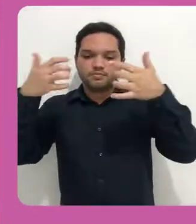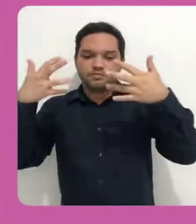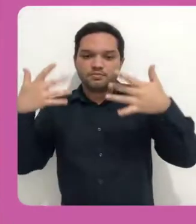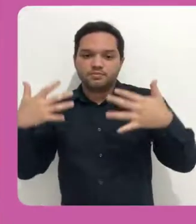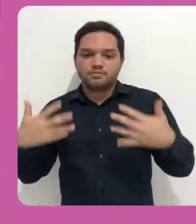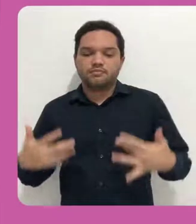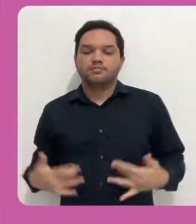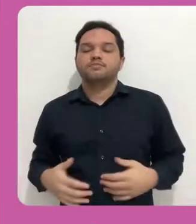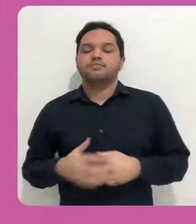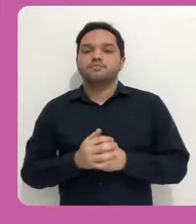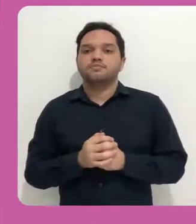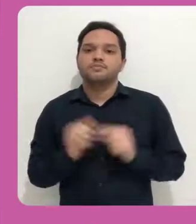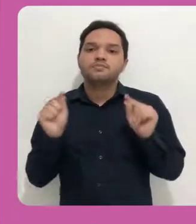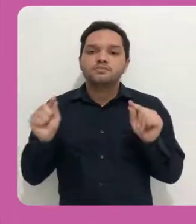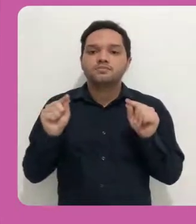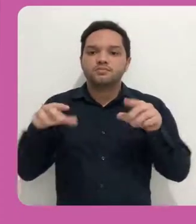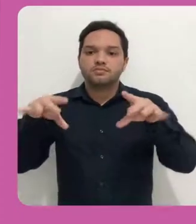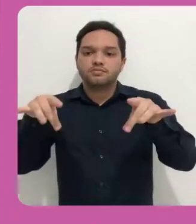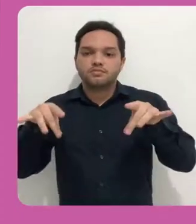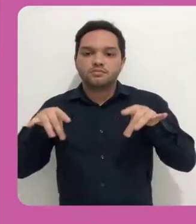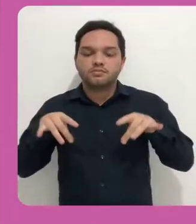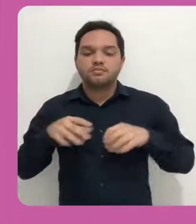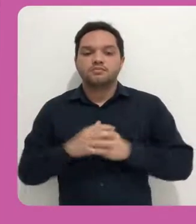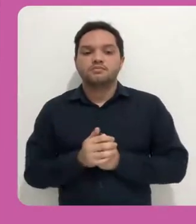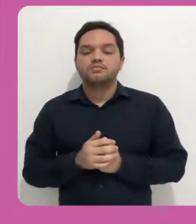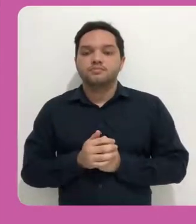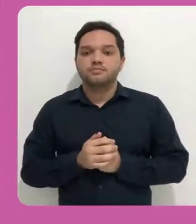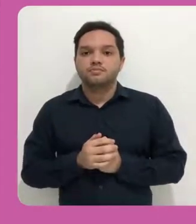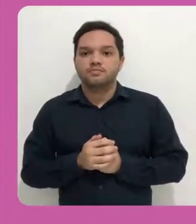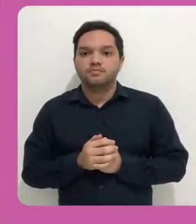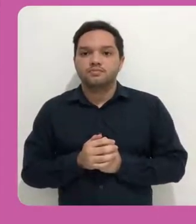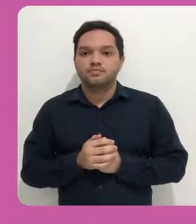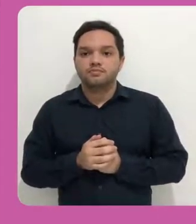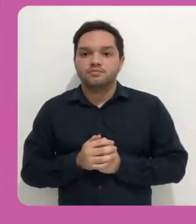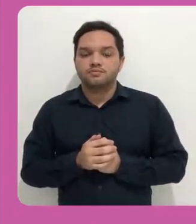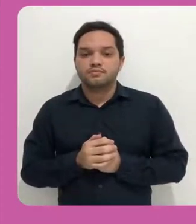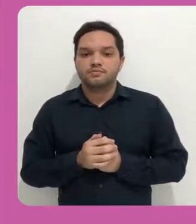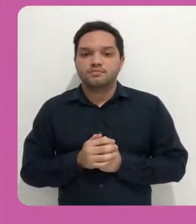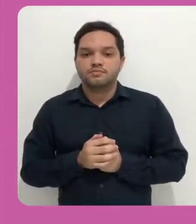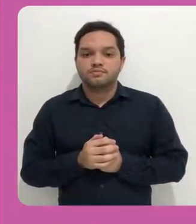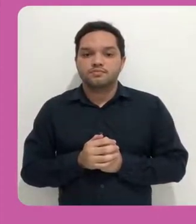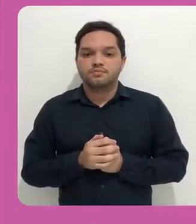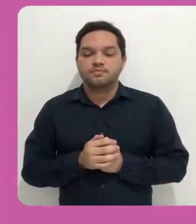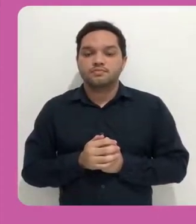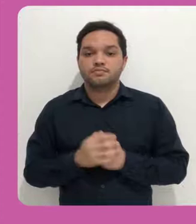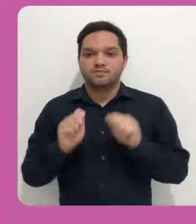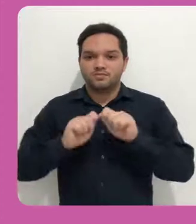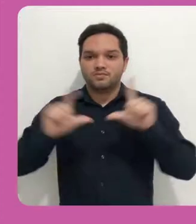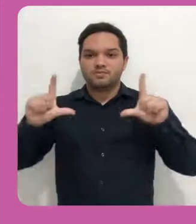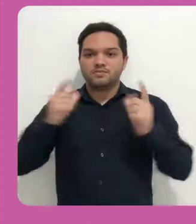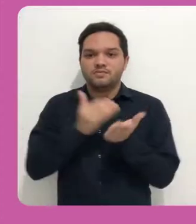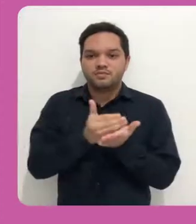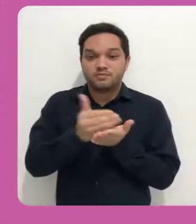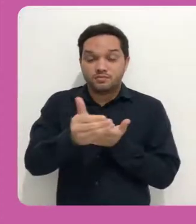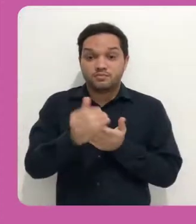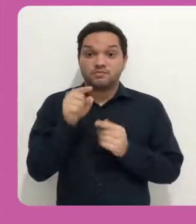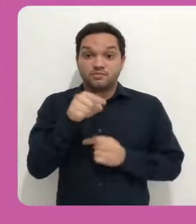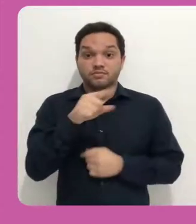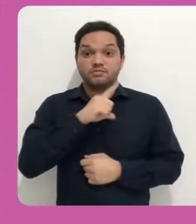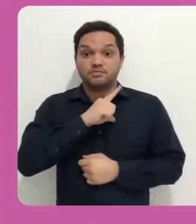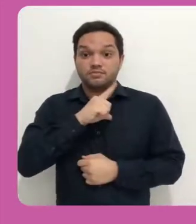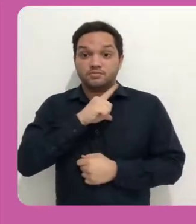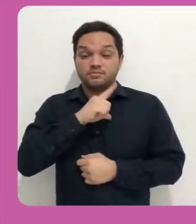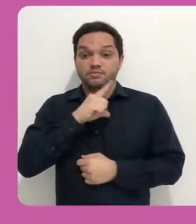E vou exibir na página inicial. E aqui tem o conteúdo do arquivo. Tá certo? Eu posso